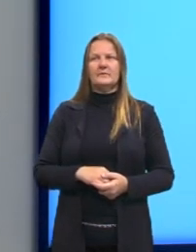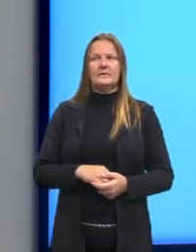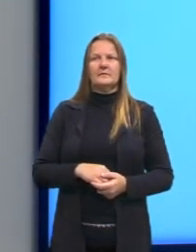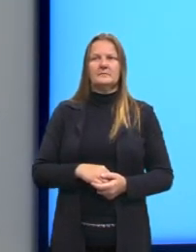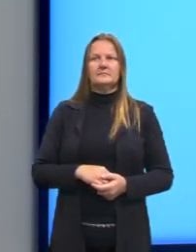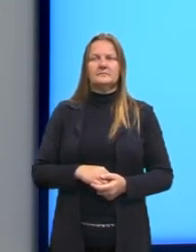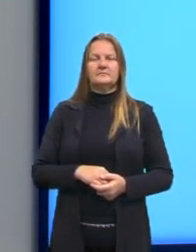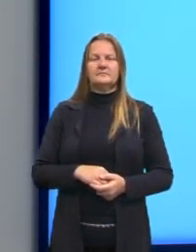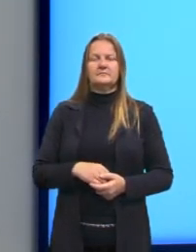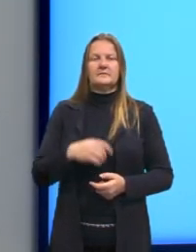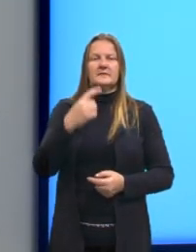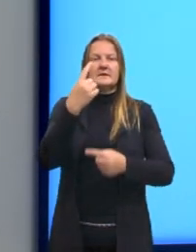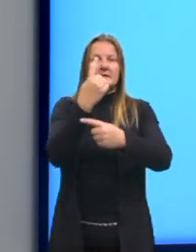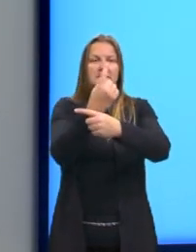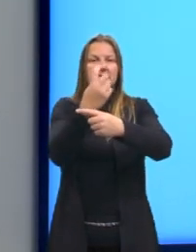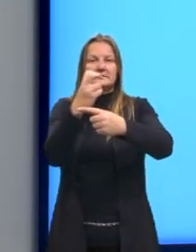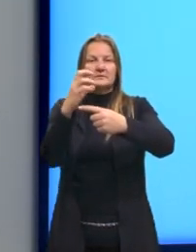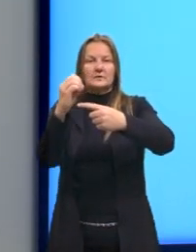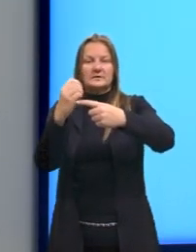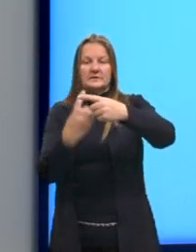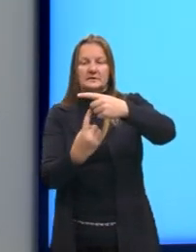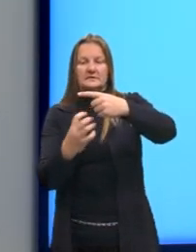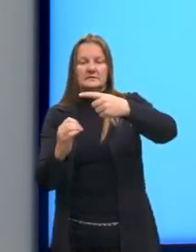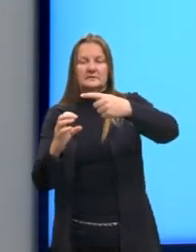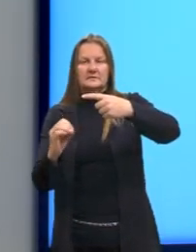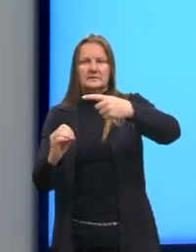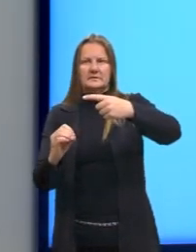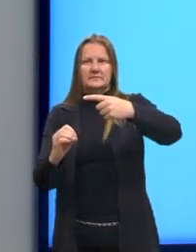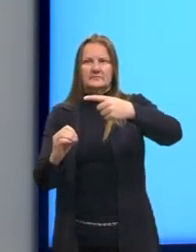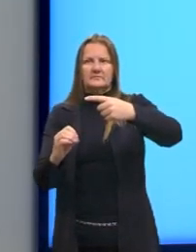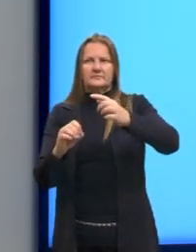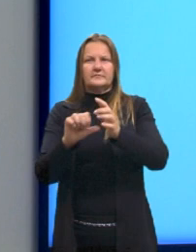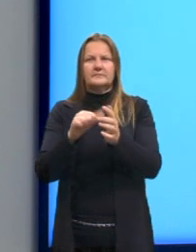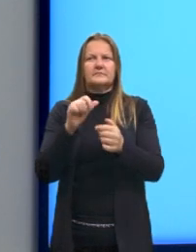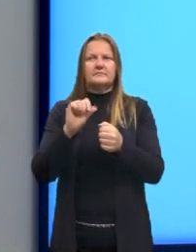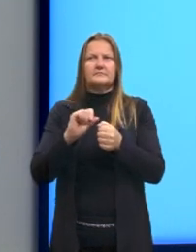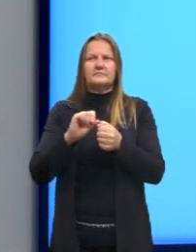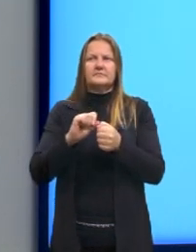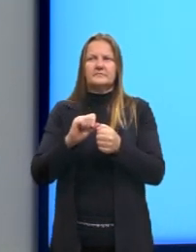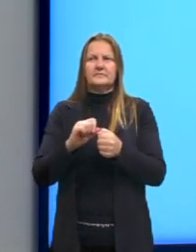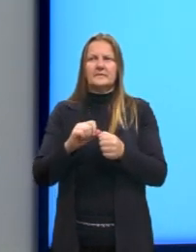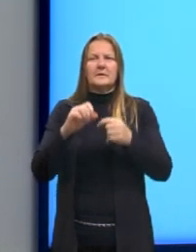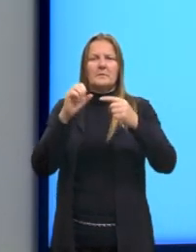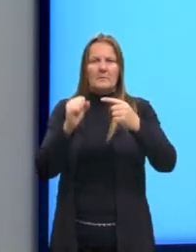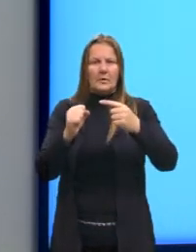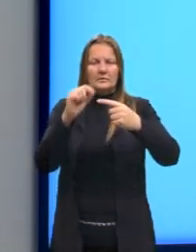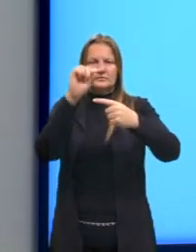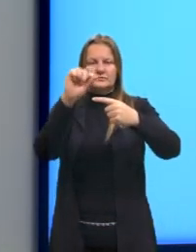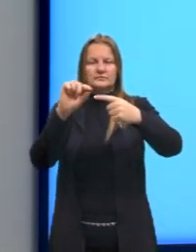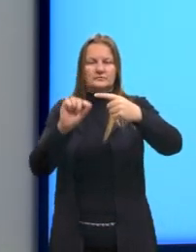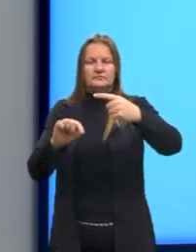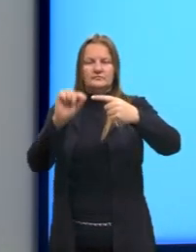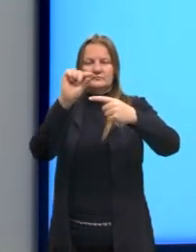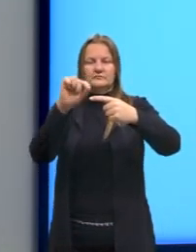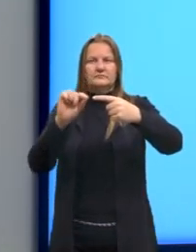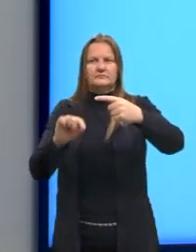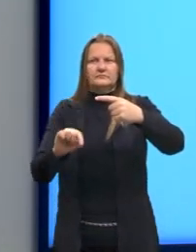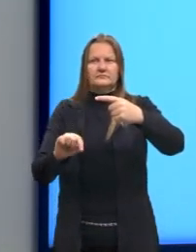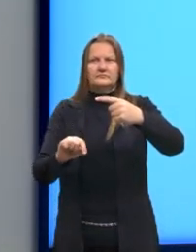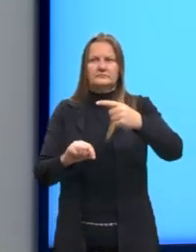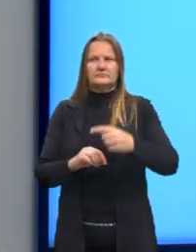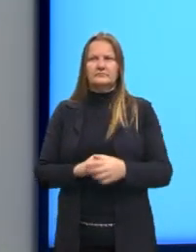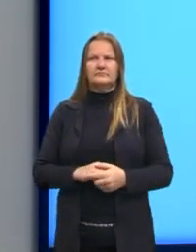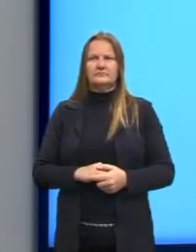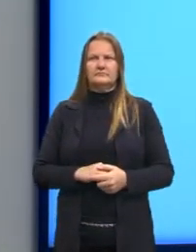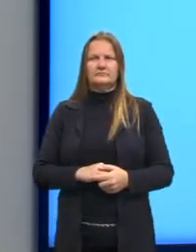150 sobre 100. Primeira coisa, posso simplificar os zeros. E aí, eu